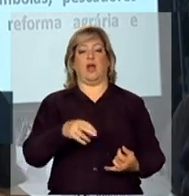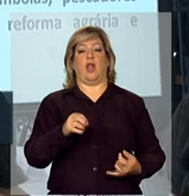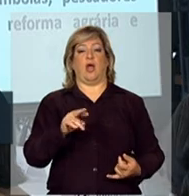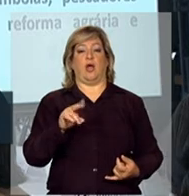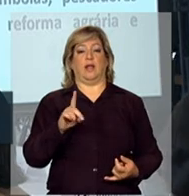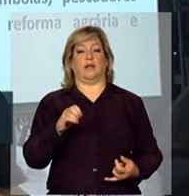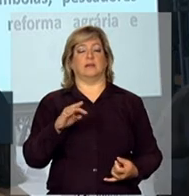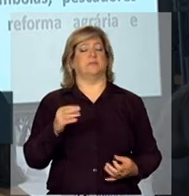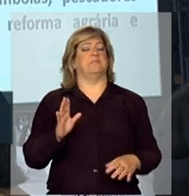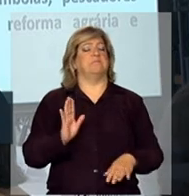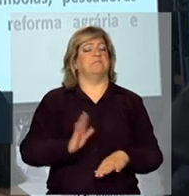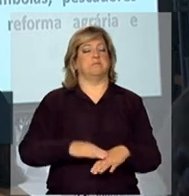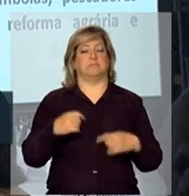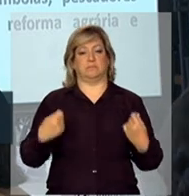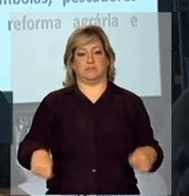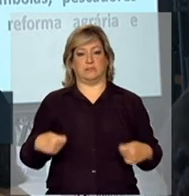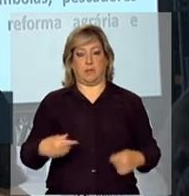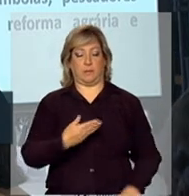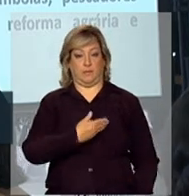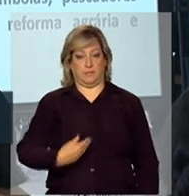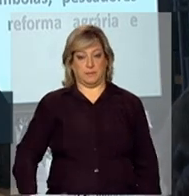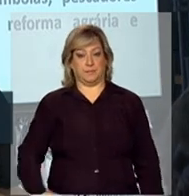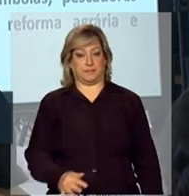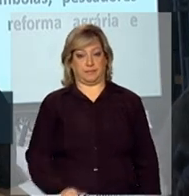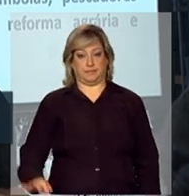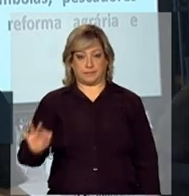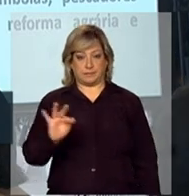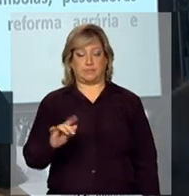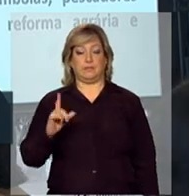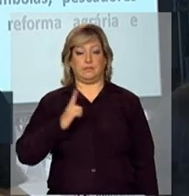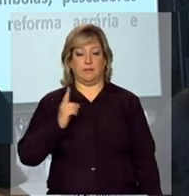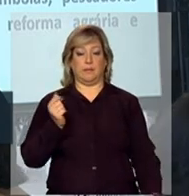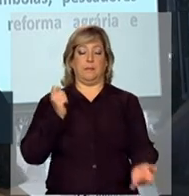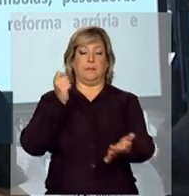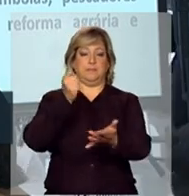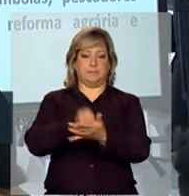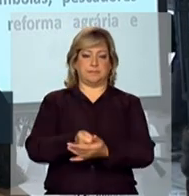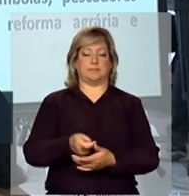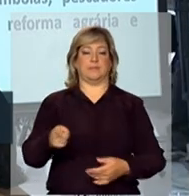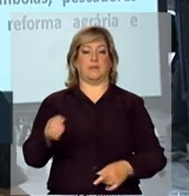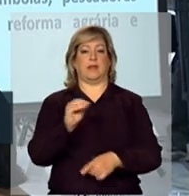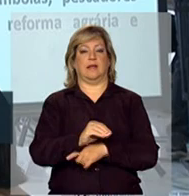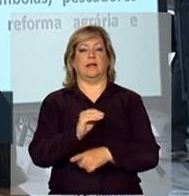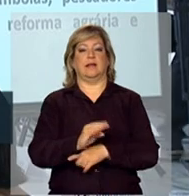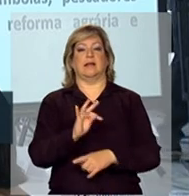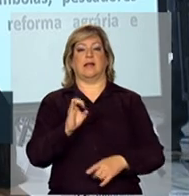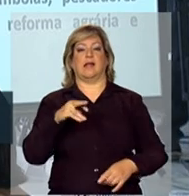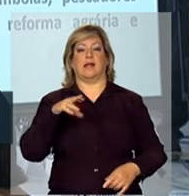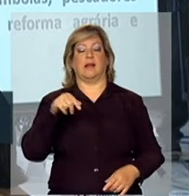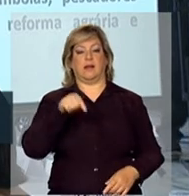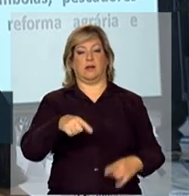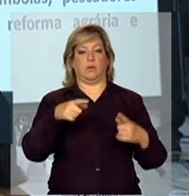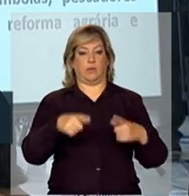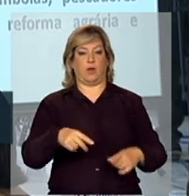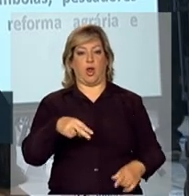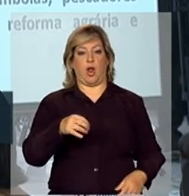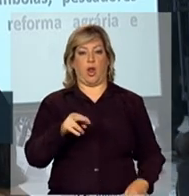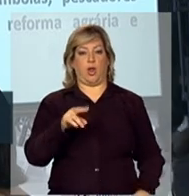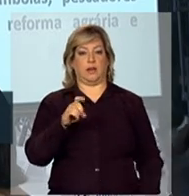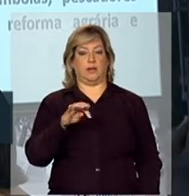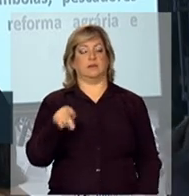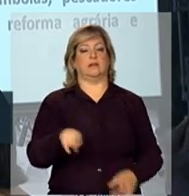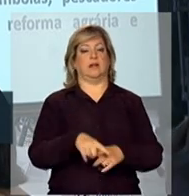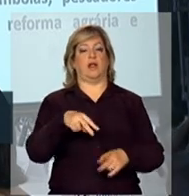assistência técnica, agora o governo federal está pagando assistência técnica no Nordeste e no Norte, e algumas das